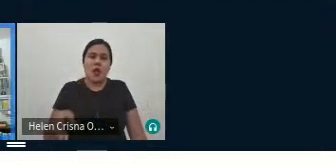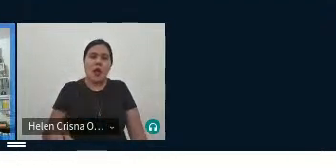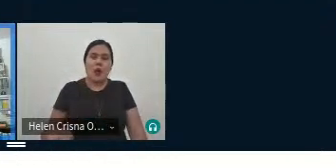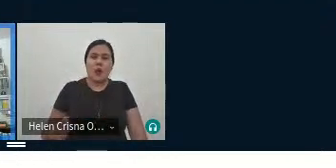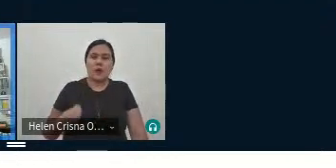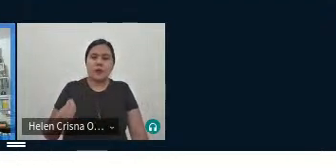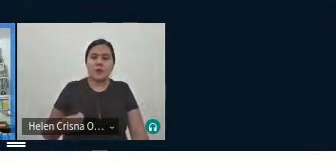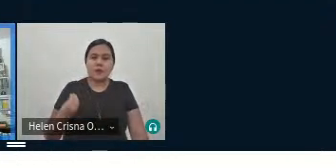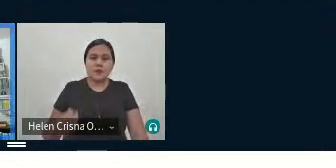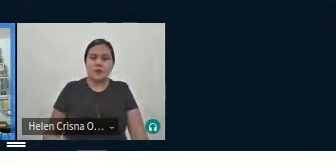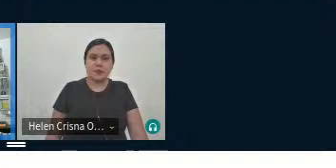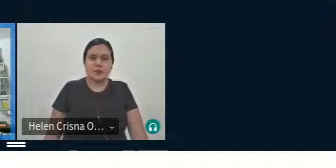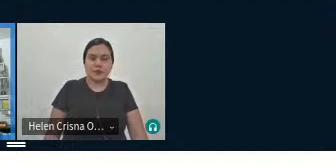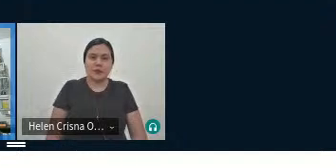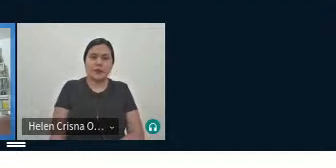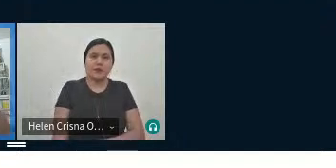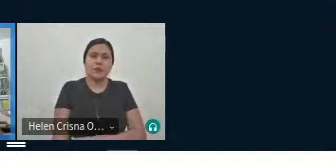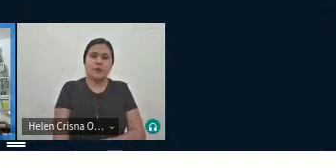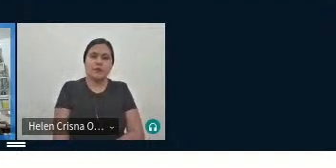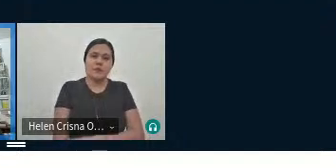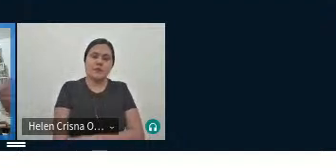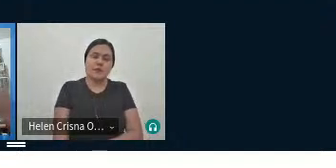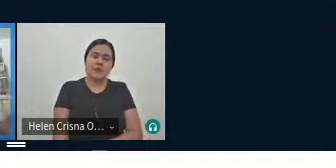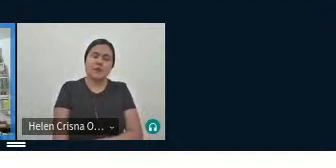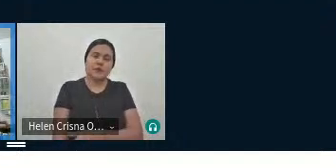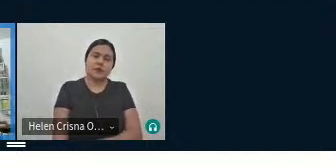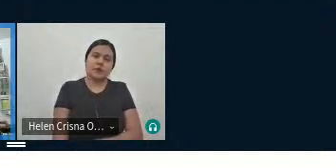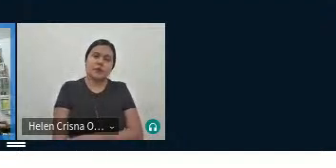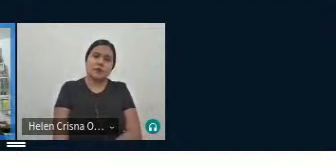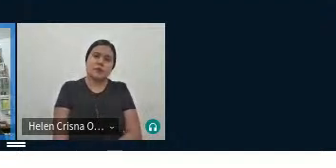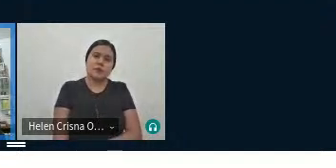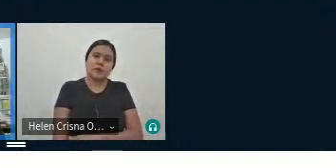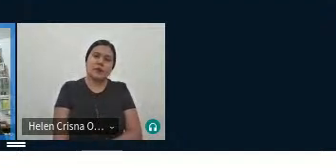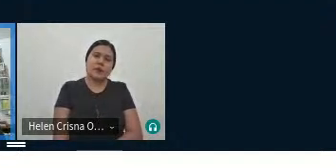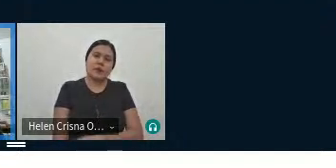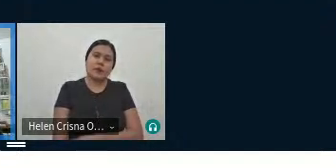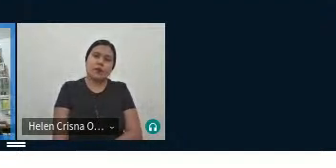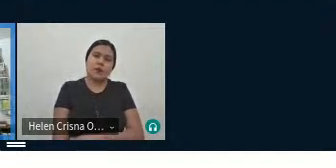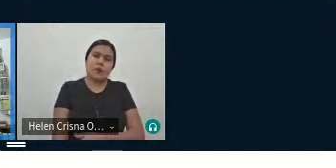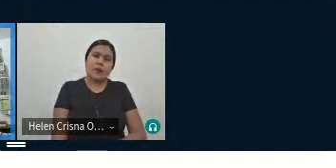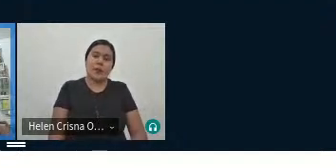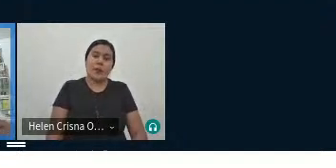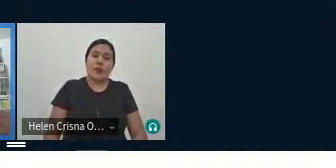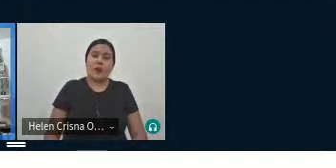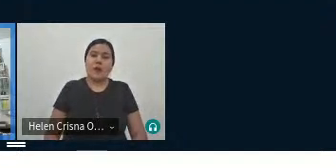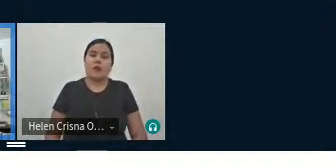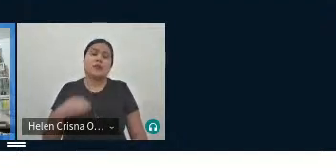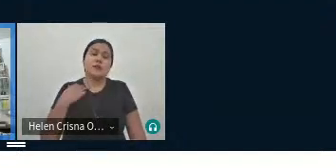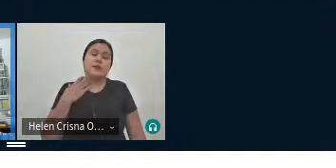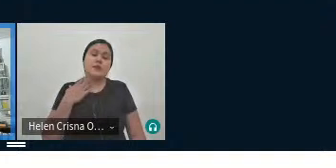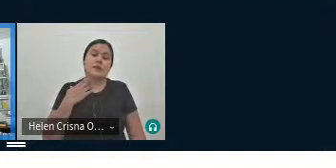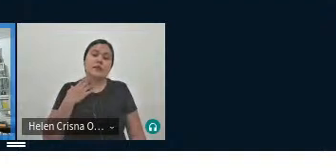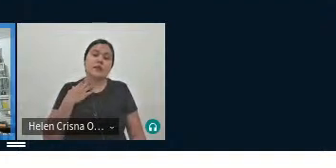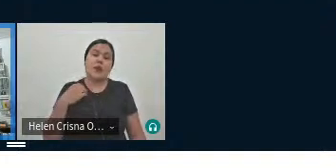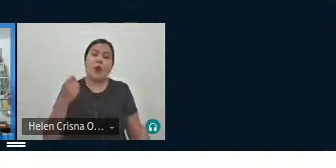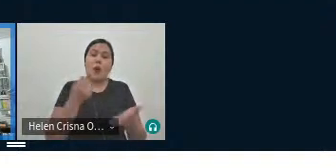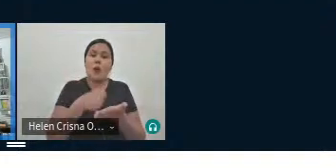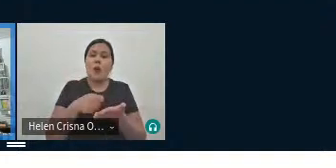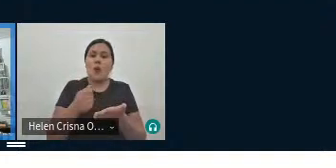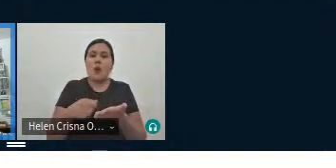ver se é esse próximo slide aqui, e aí, o Henry Mechonik acrescenta, antes de ir para a questão visual,